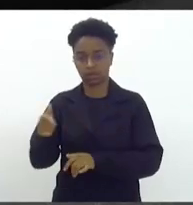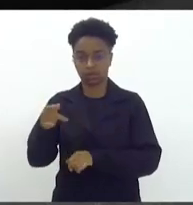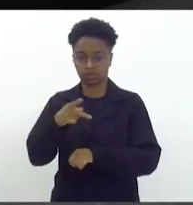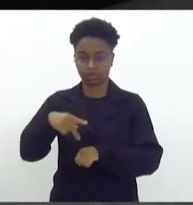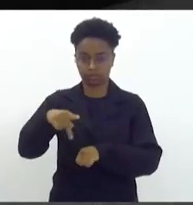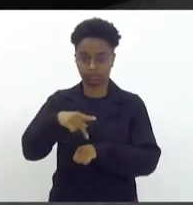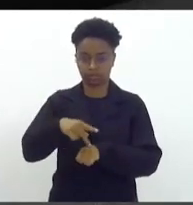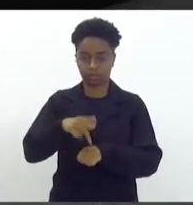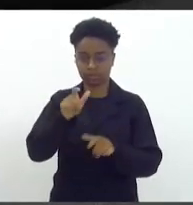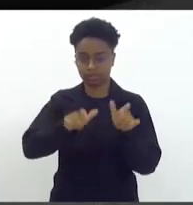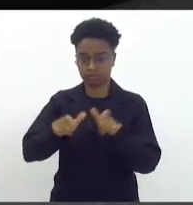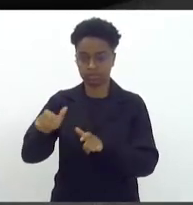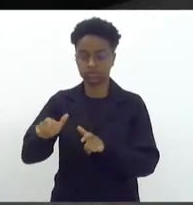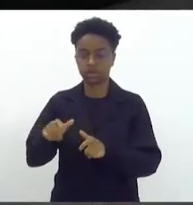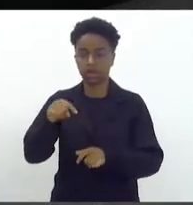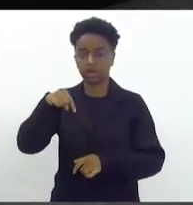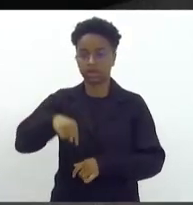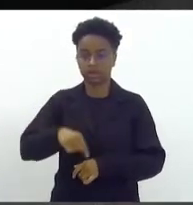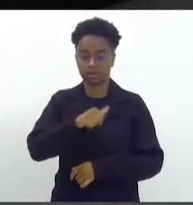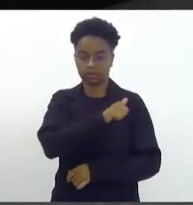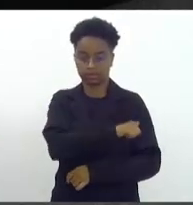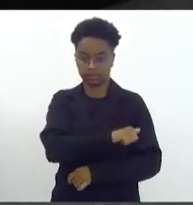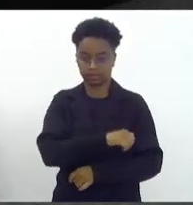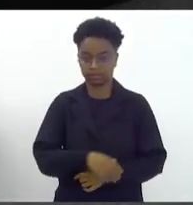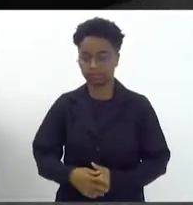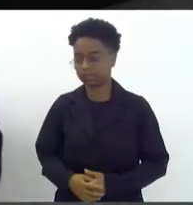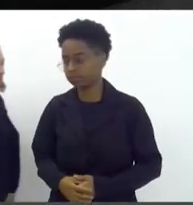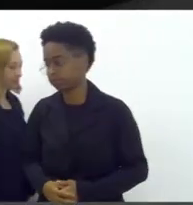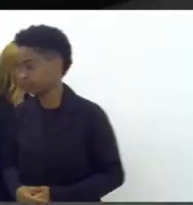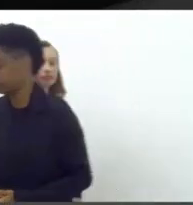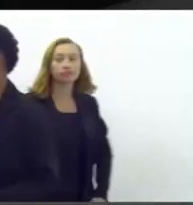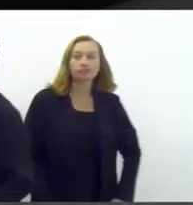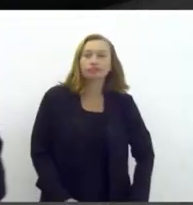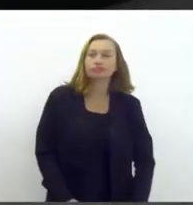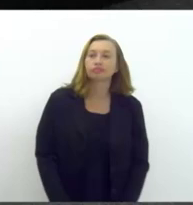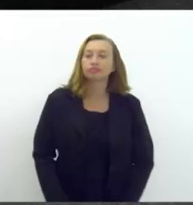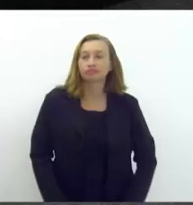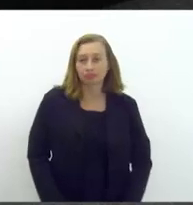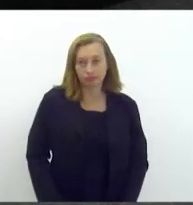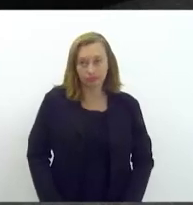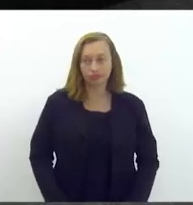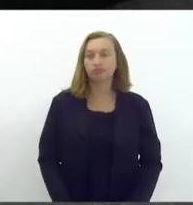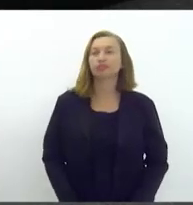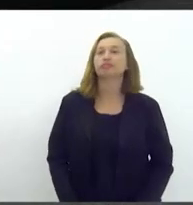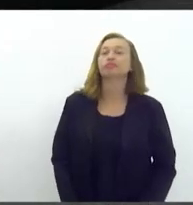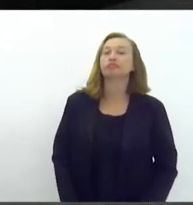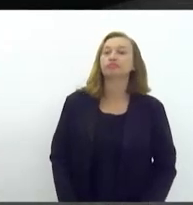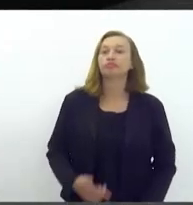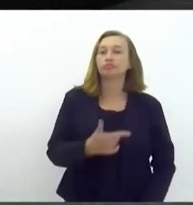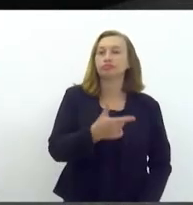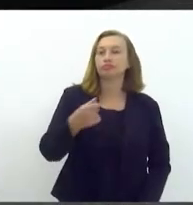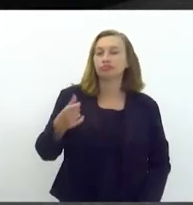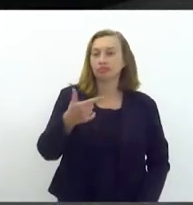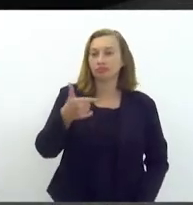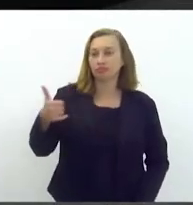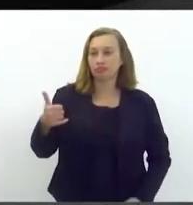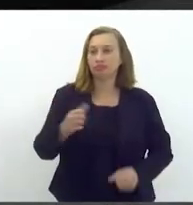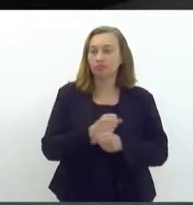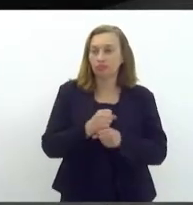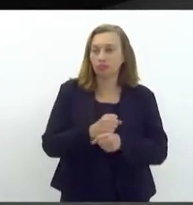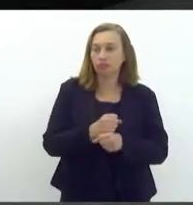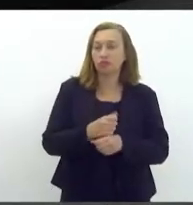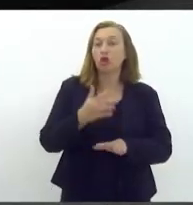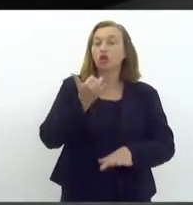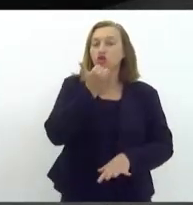audiência na audiência pública no ano de 2021 quando aconteceu o fato ou melhor